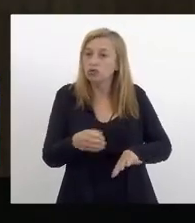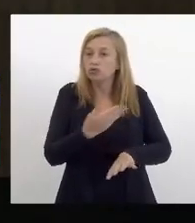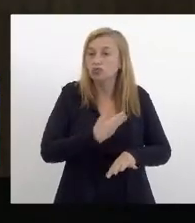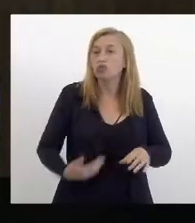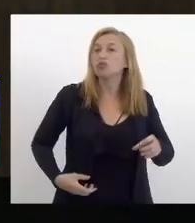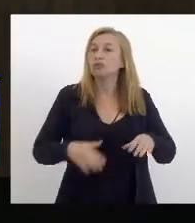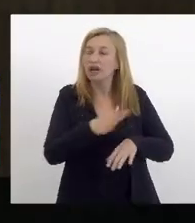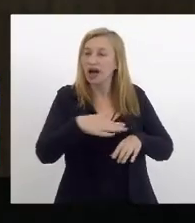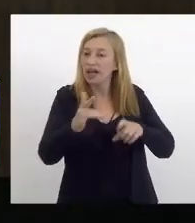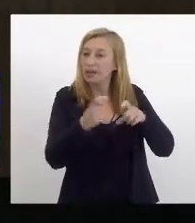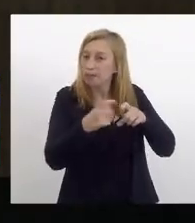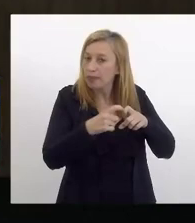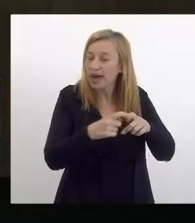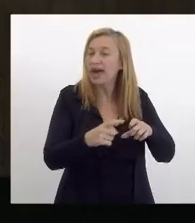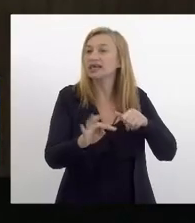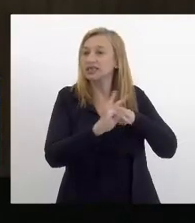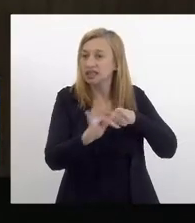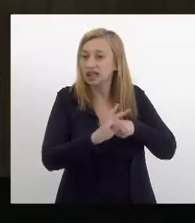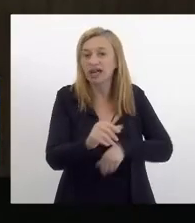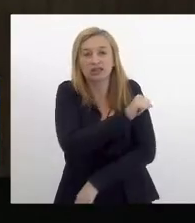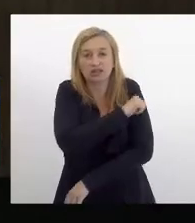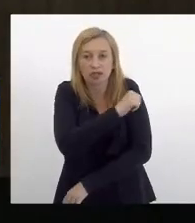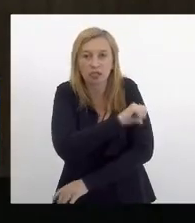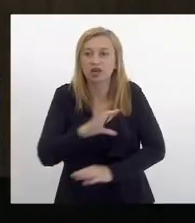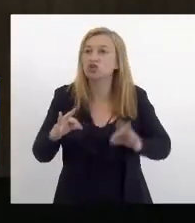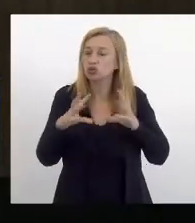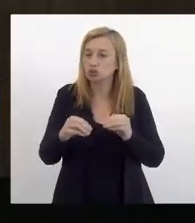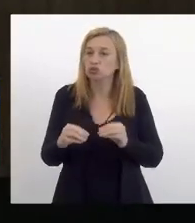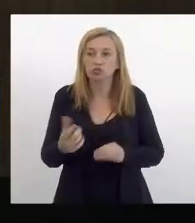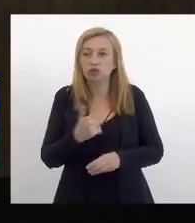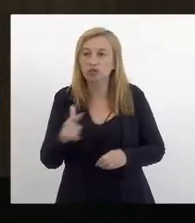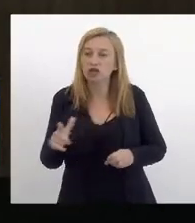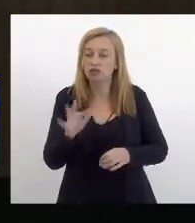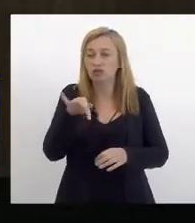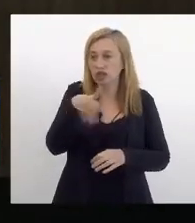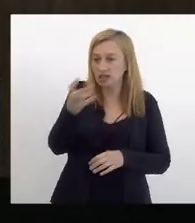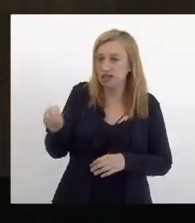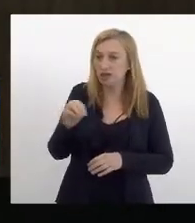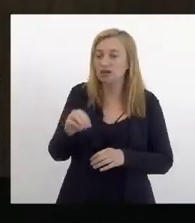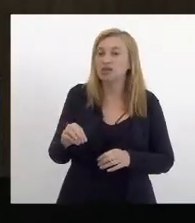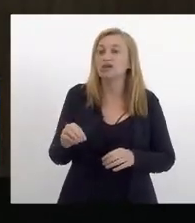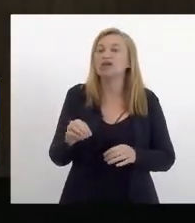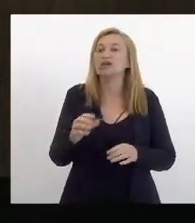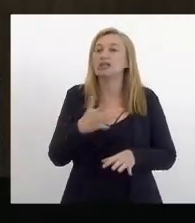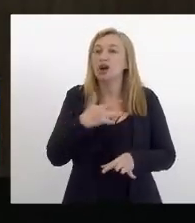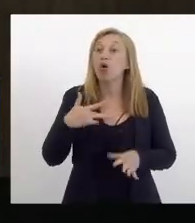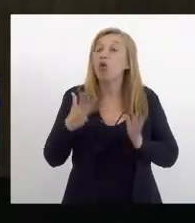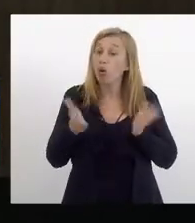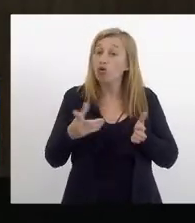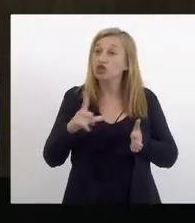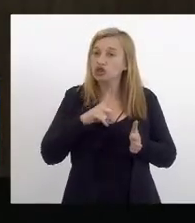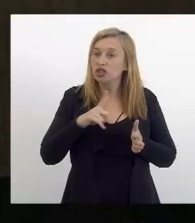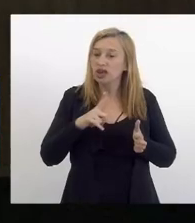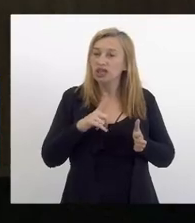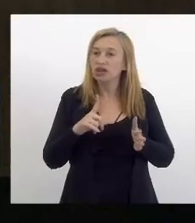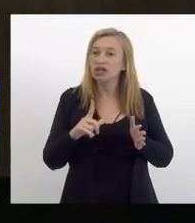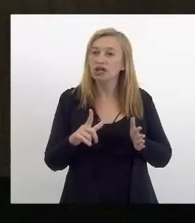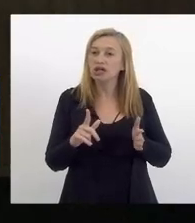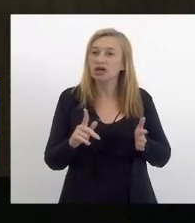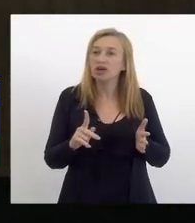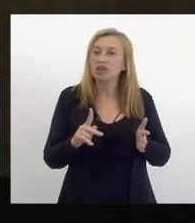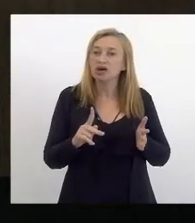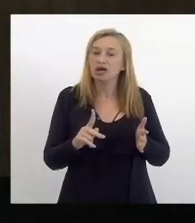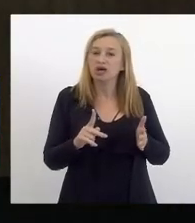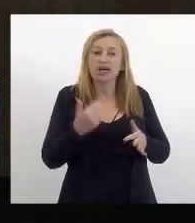médica de técnico de auxílio de enfermagem não vai mais existir a Fundação Saúde hoje ela existe porque ela dá forma dá